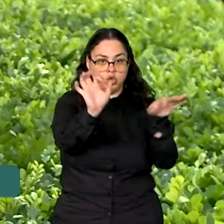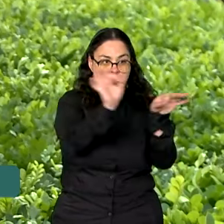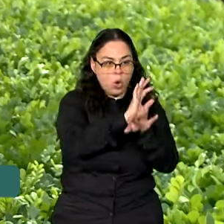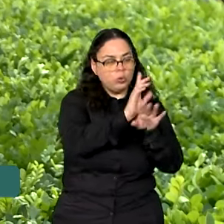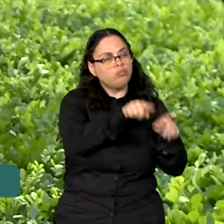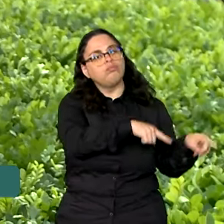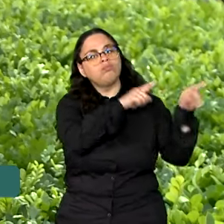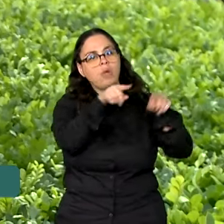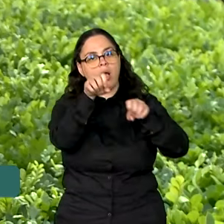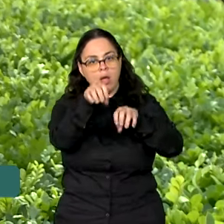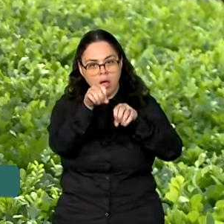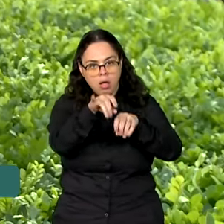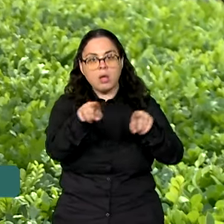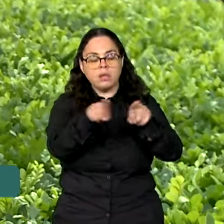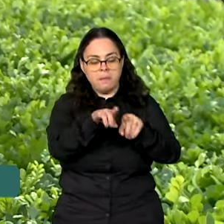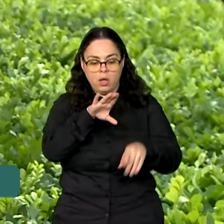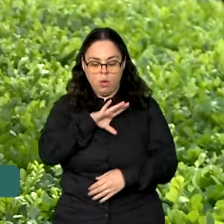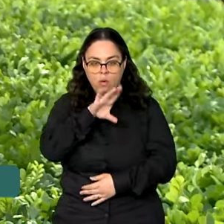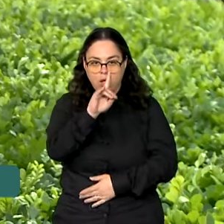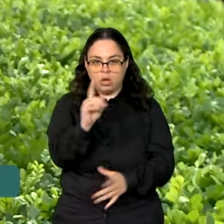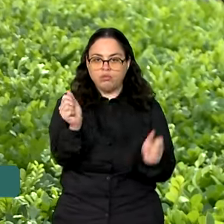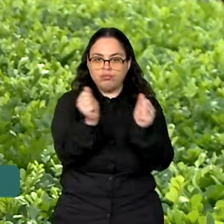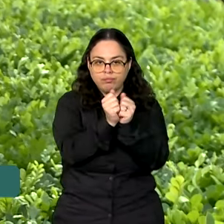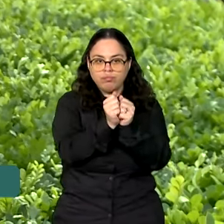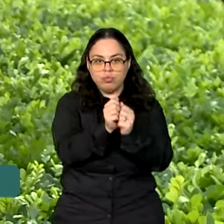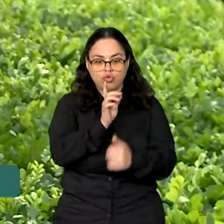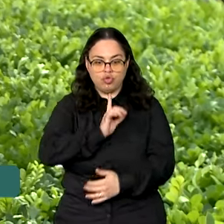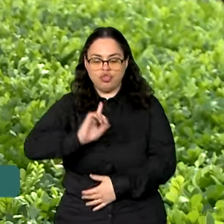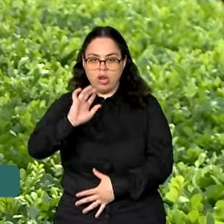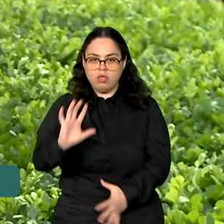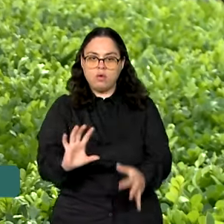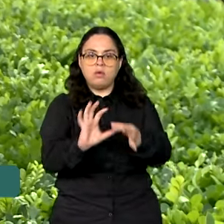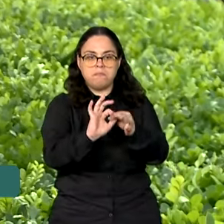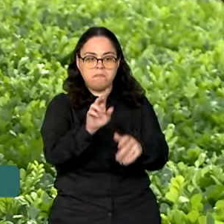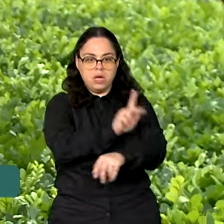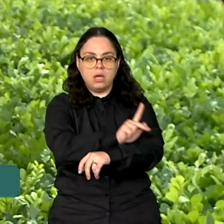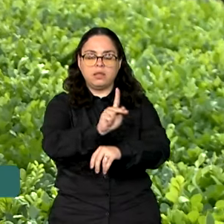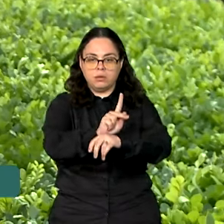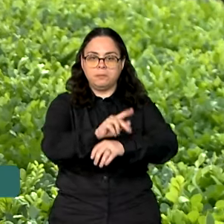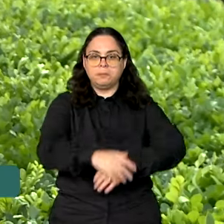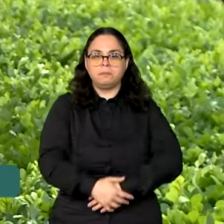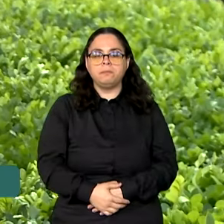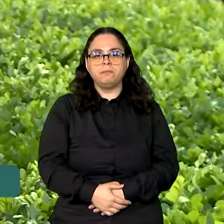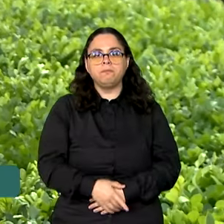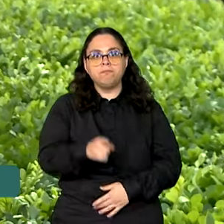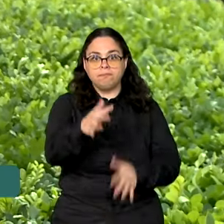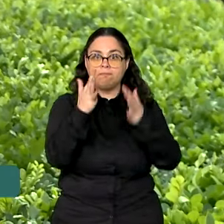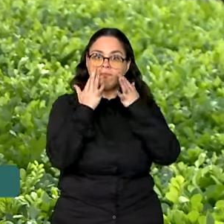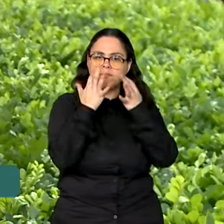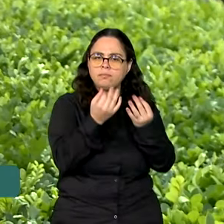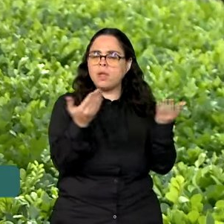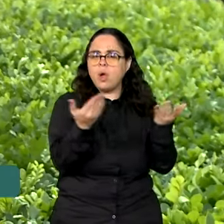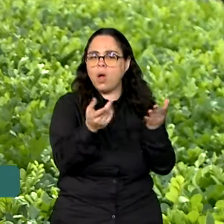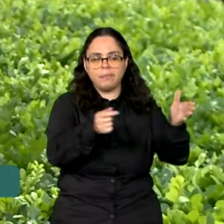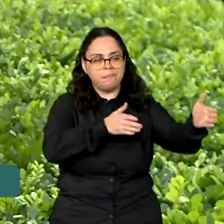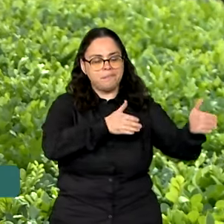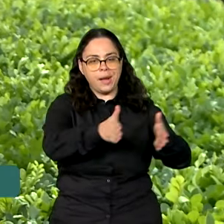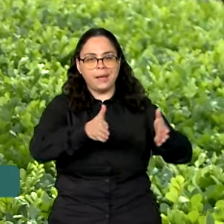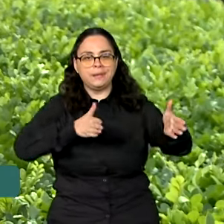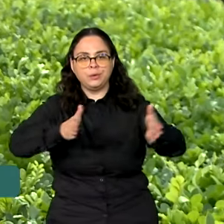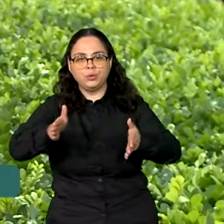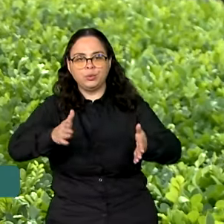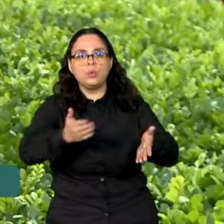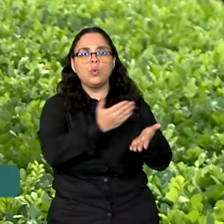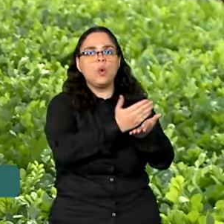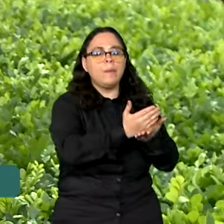acompanhada pelo seu coordenador e pelo seu diretor pedagógico. Então, atenção agora aos prazos. Eles